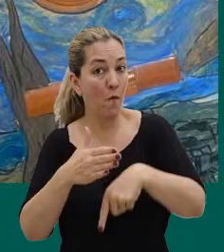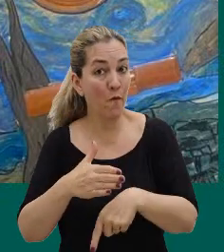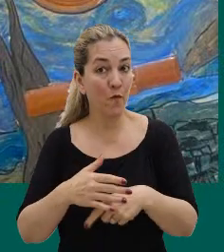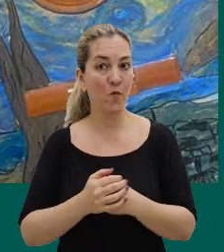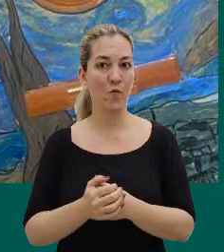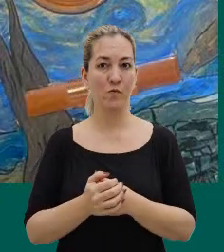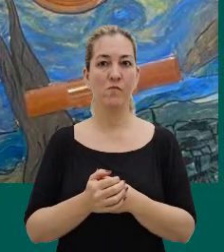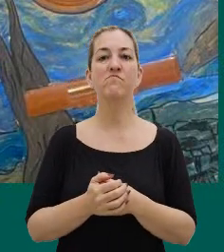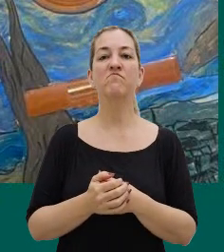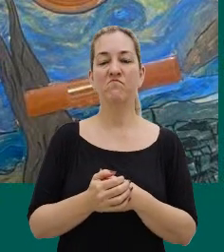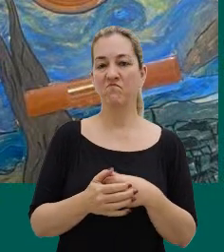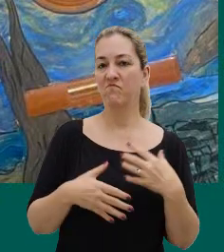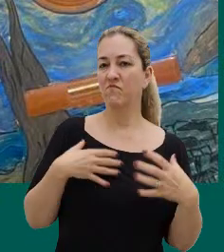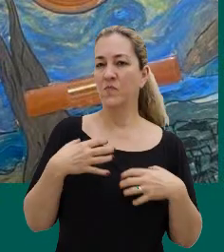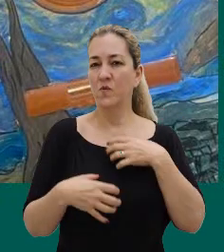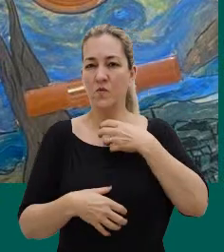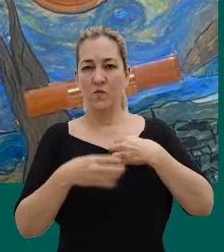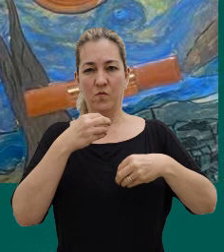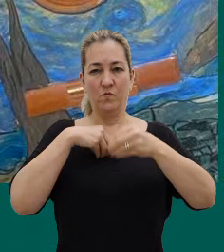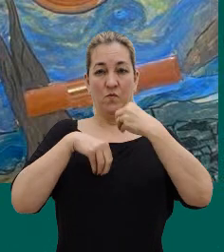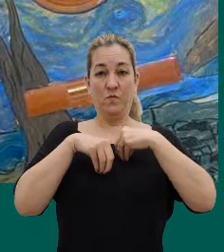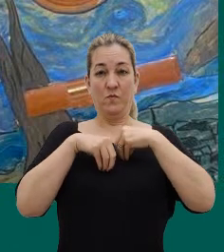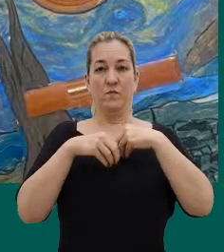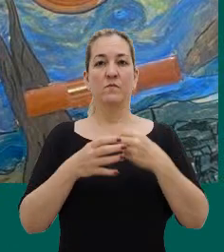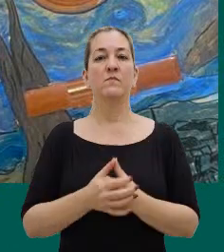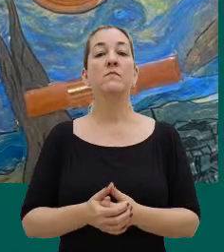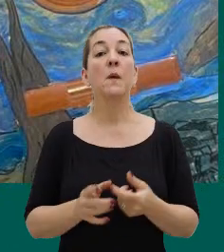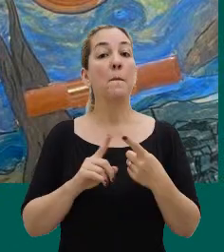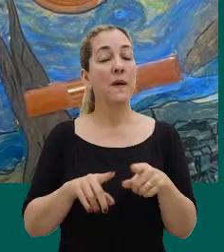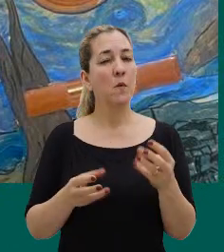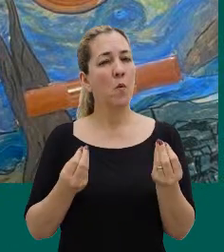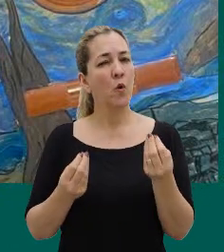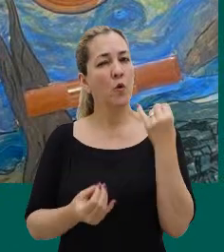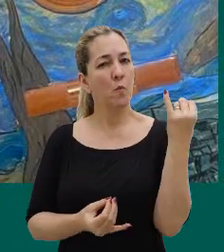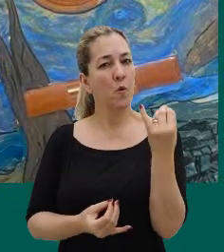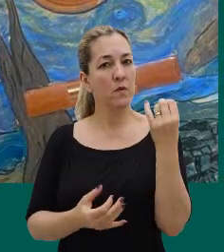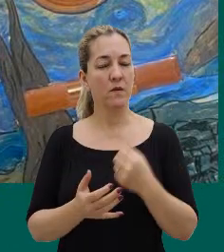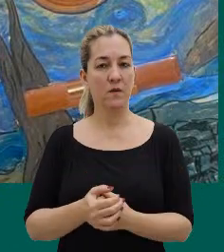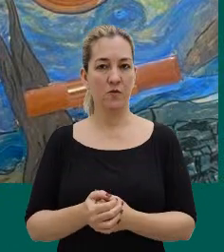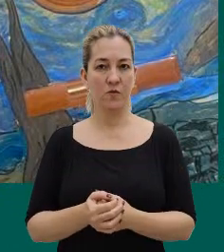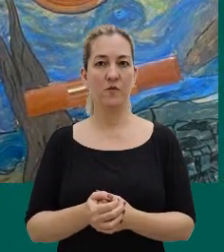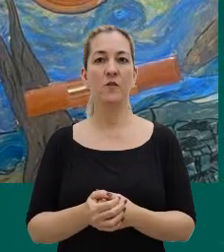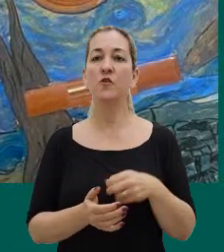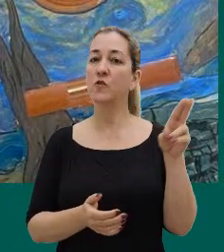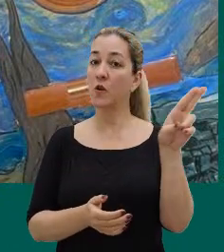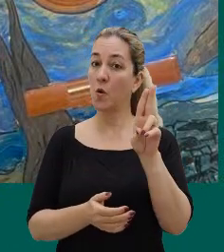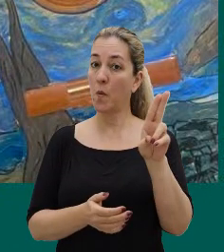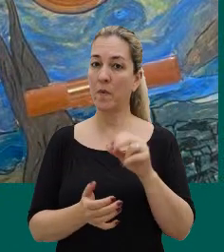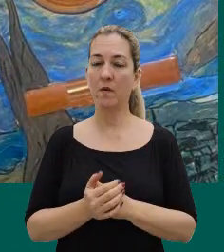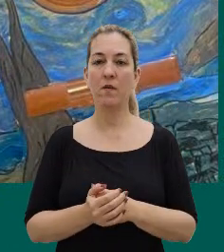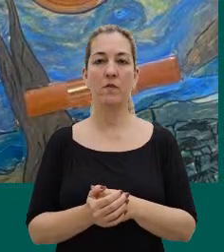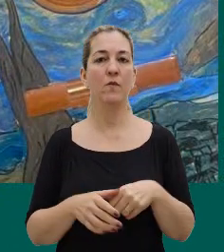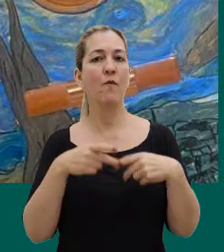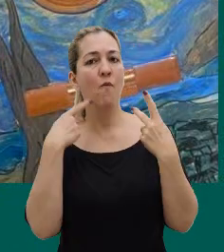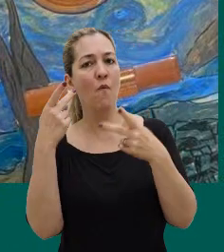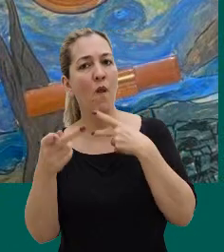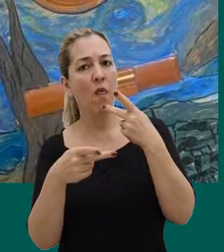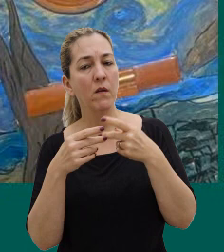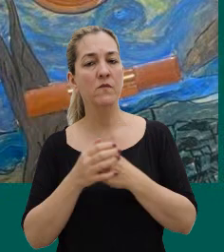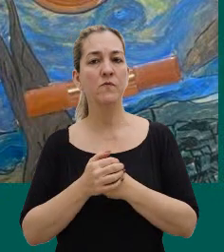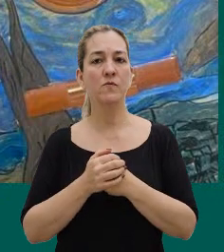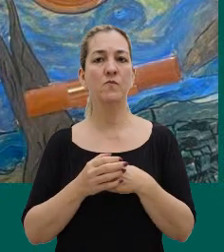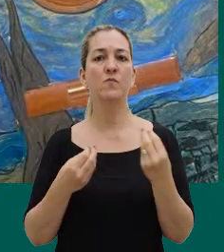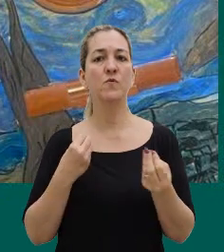inclusive, que mexe com as nossas questões internas, então, mas sempre muito importante, né, ainda a gente estar nomeando e trazendo isso,